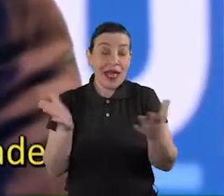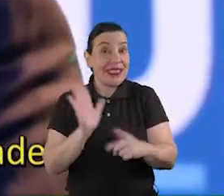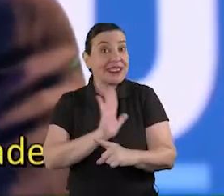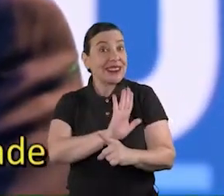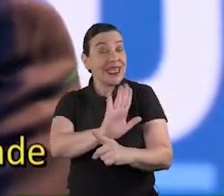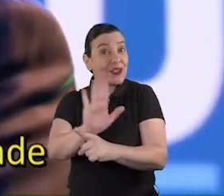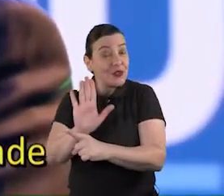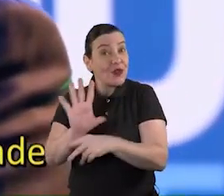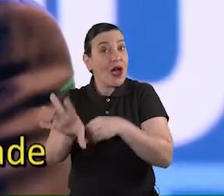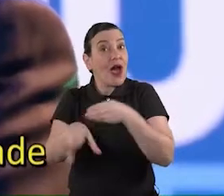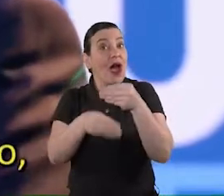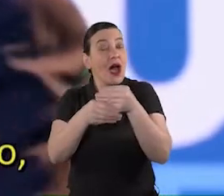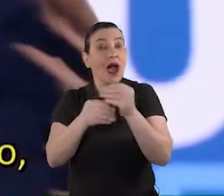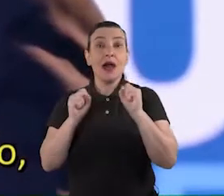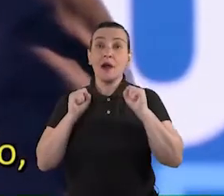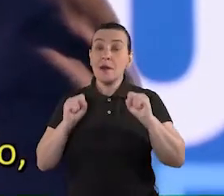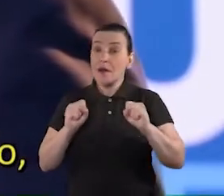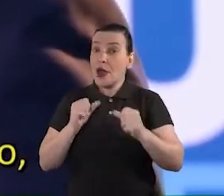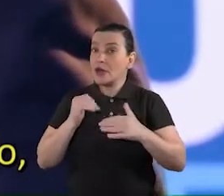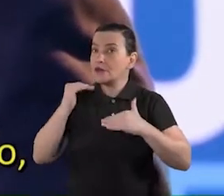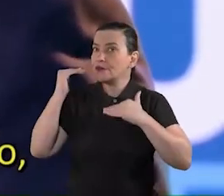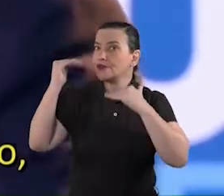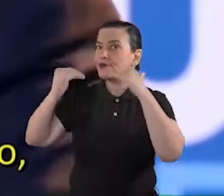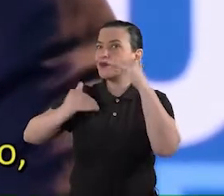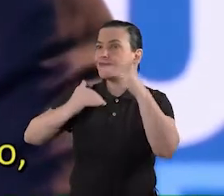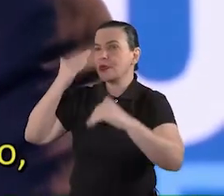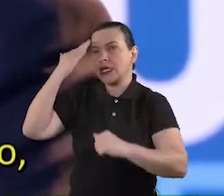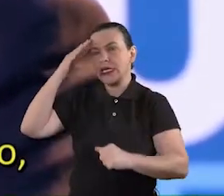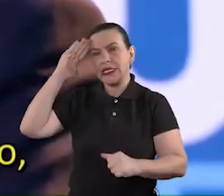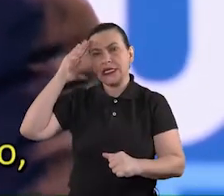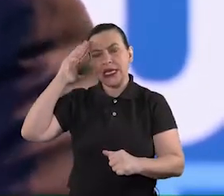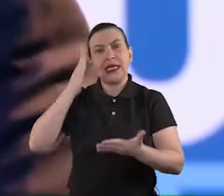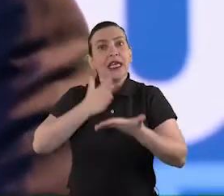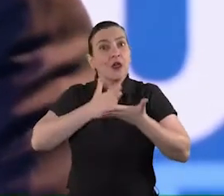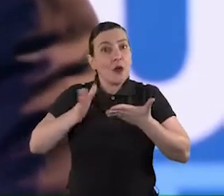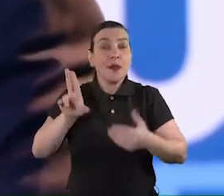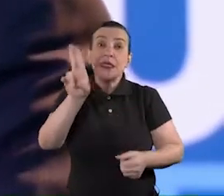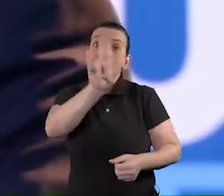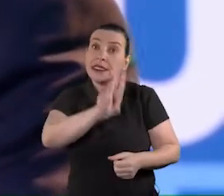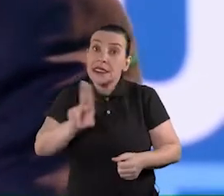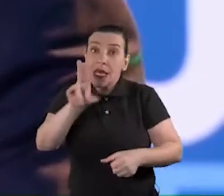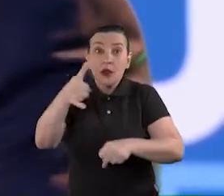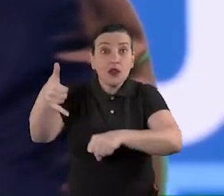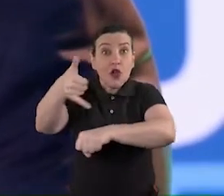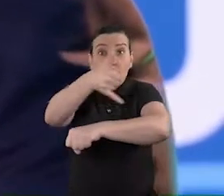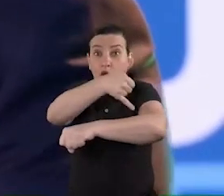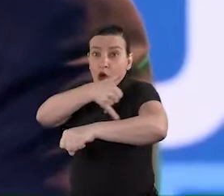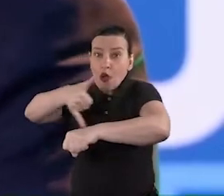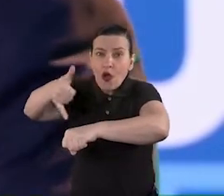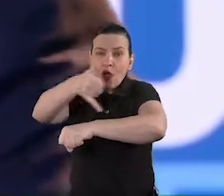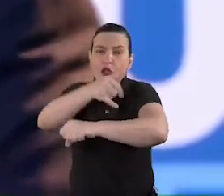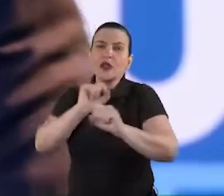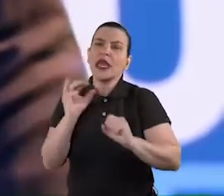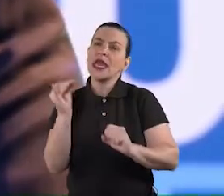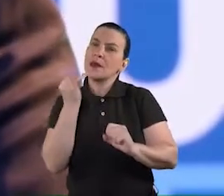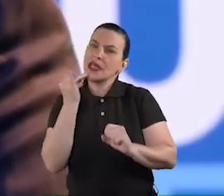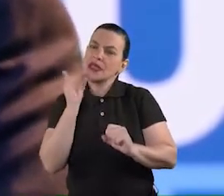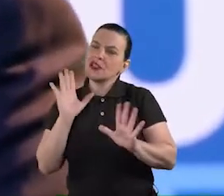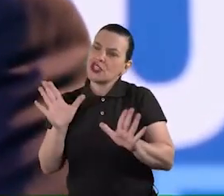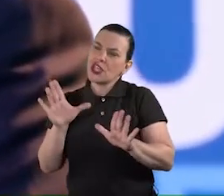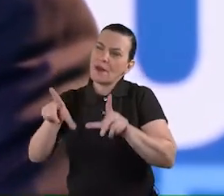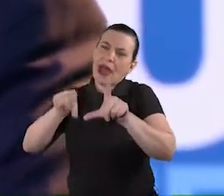adicional de começarmos a expandir nossa capacidade de usar olhos essenciais como um todo em vez de apenas aqueles que são mais